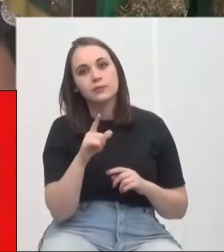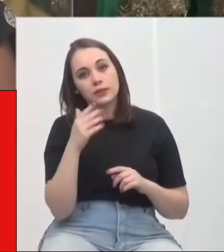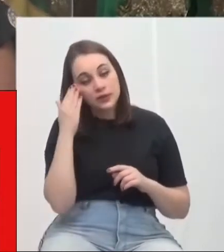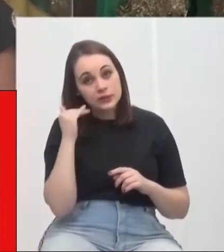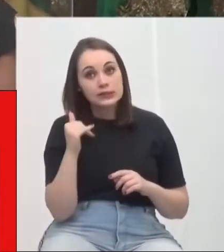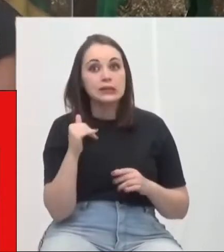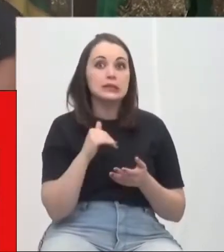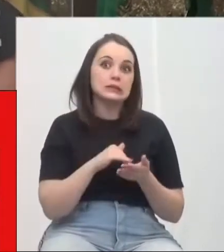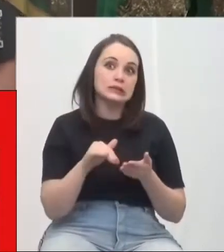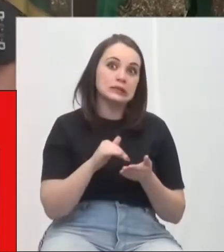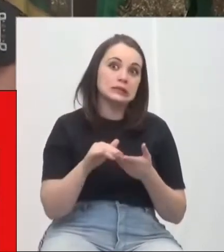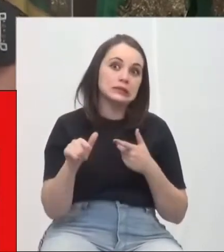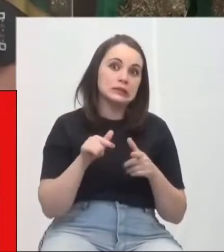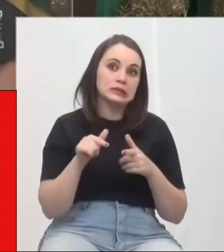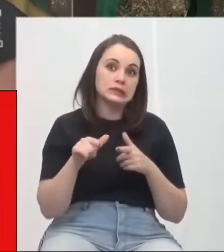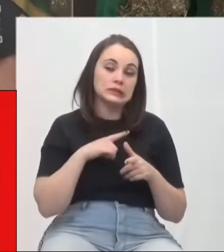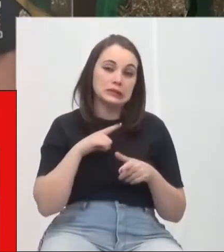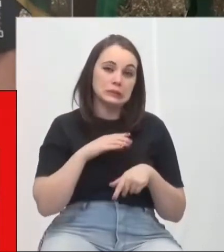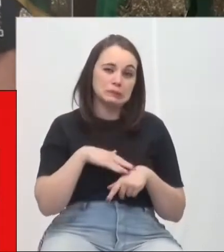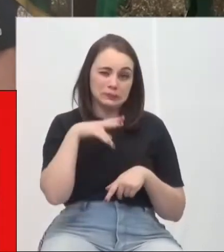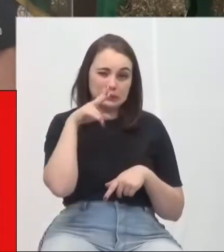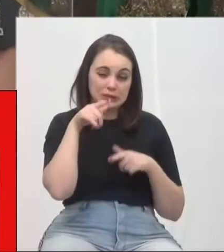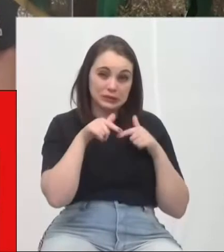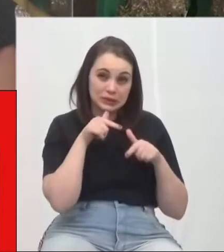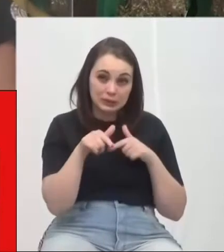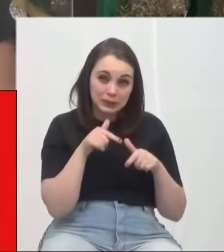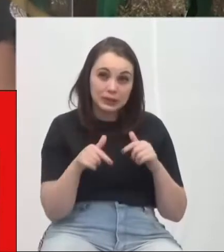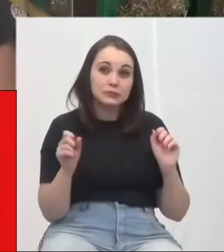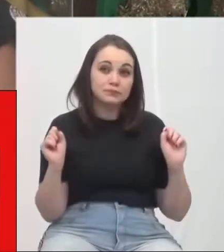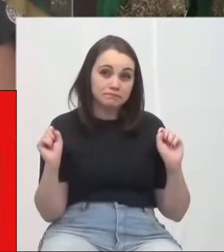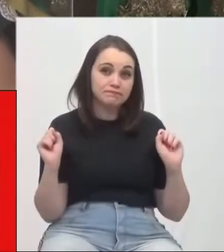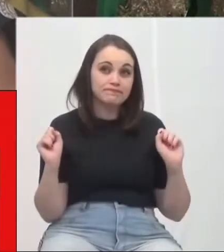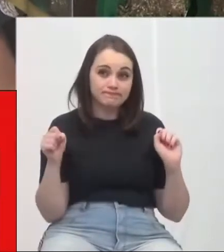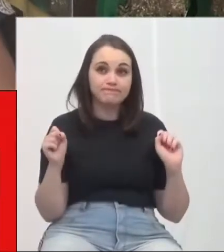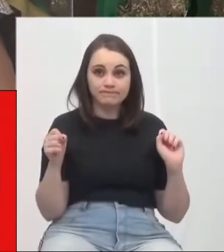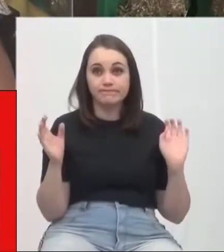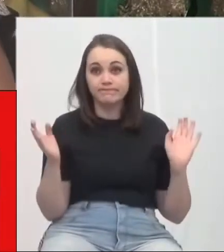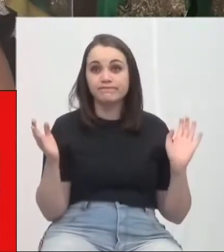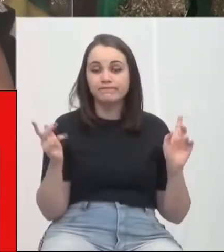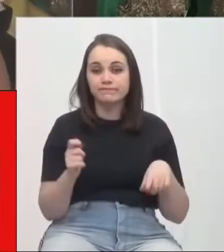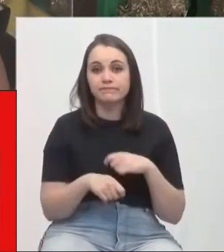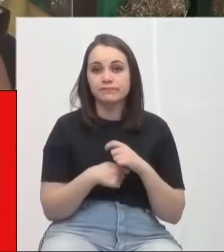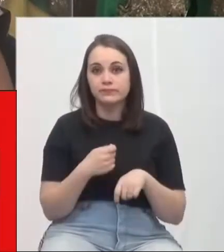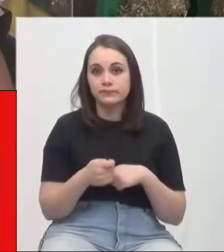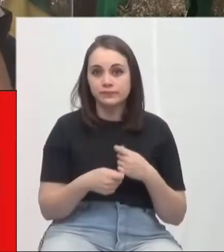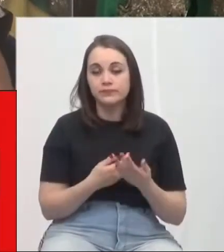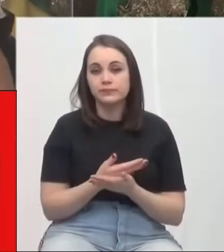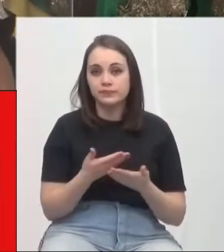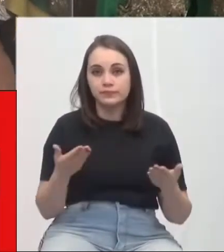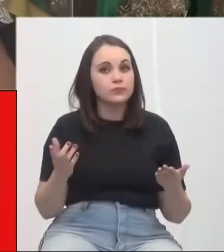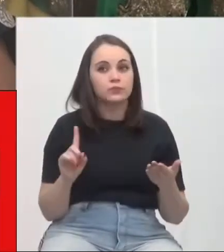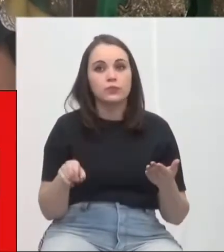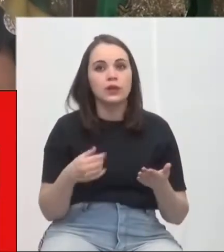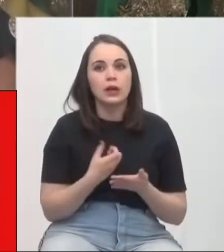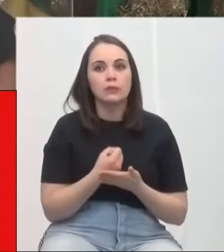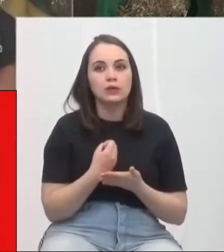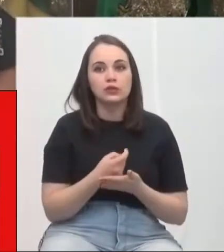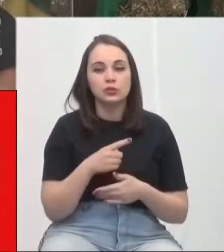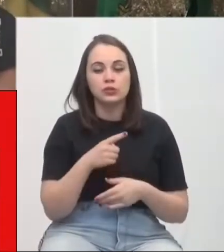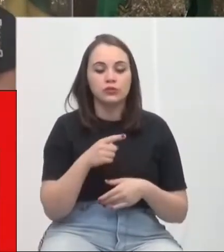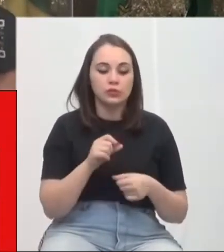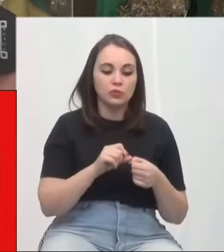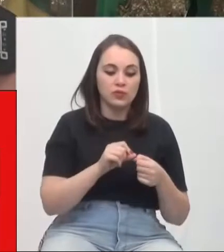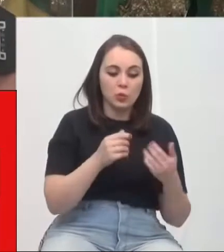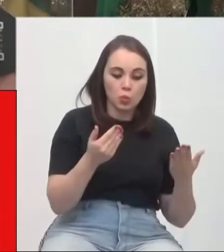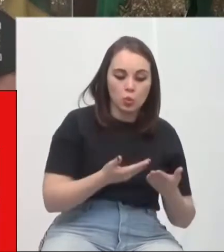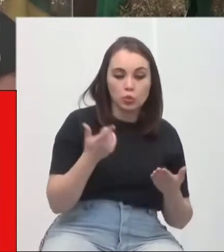que a Secretaria de Obras teria um trabalho, também, para estar administrando, não é um aplicativo que é de uma hora para